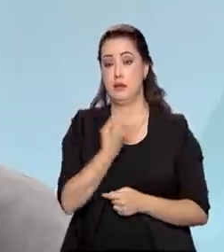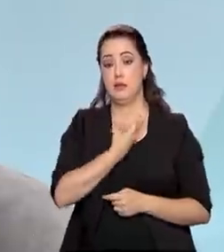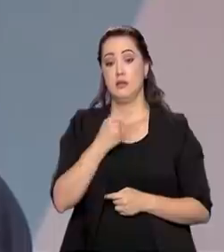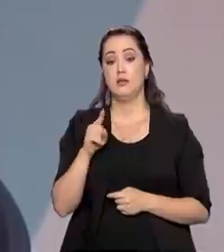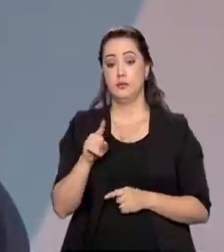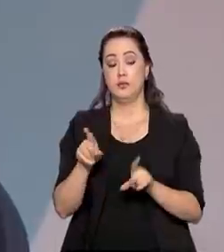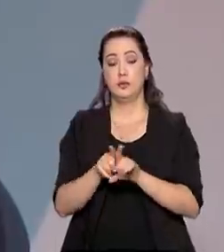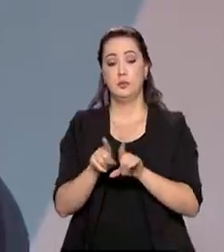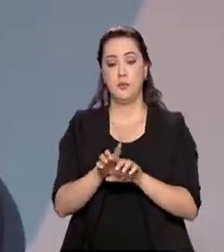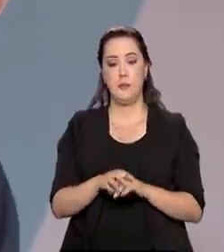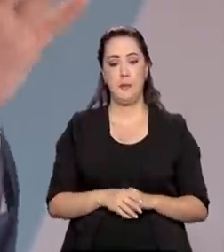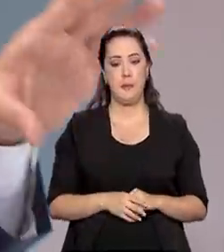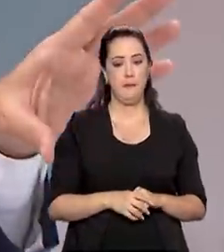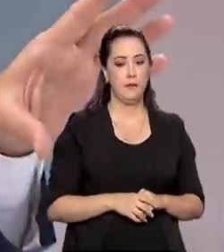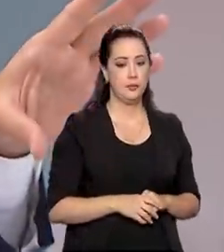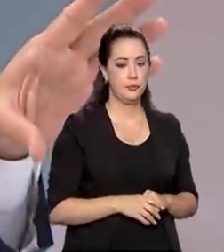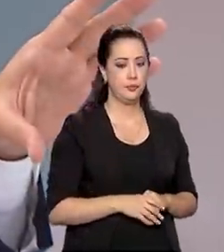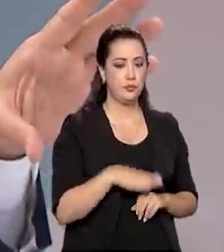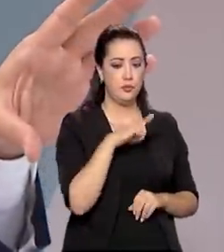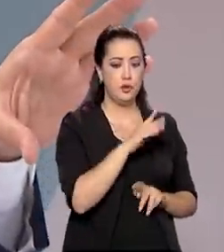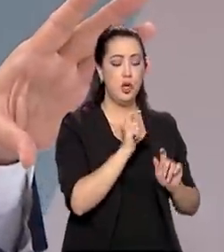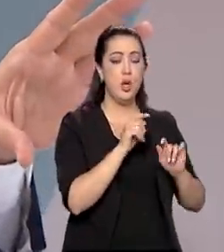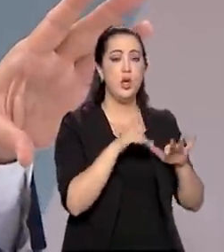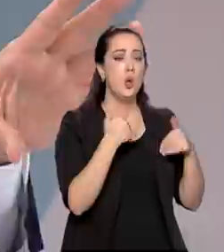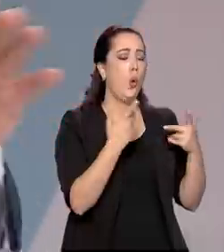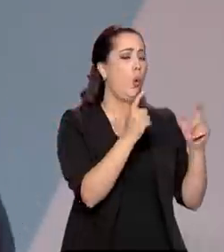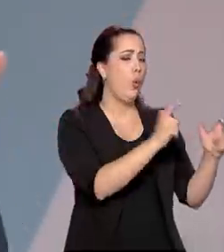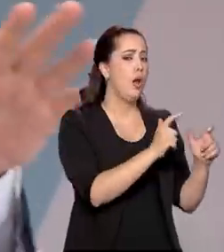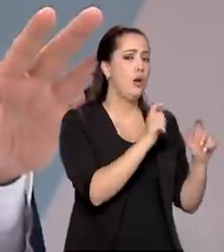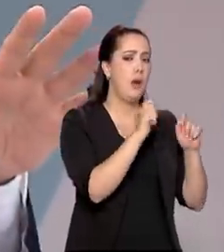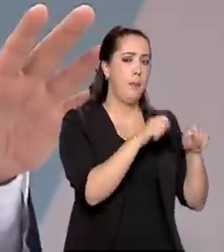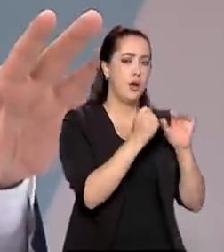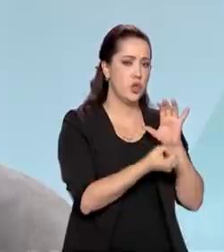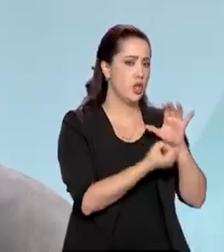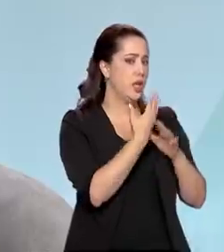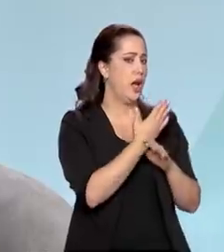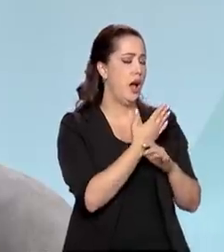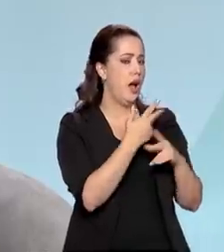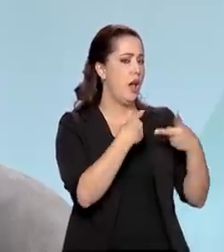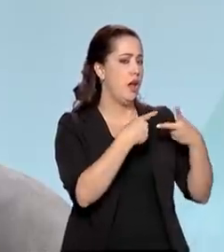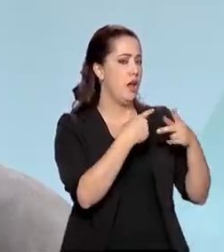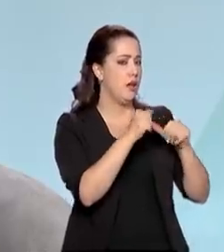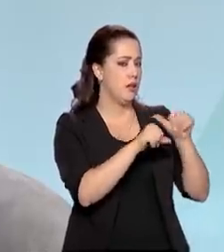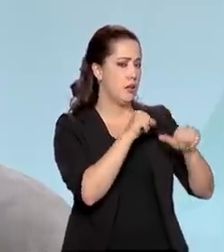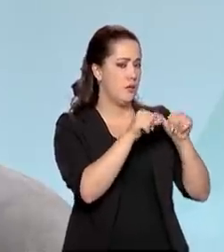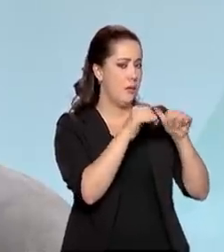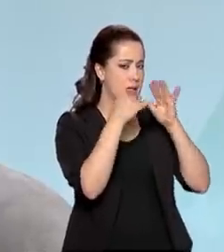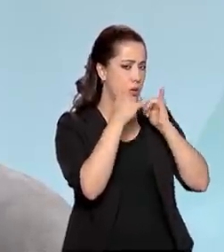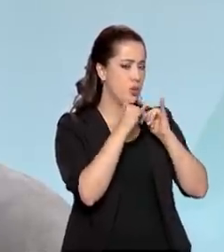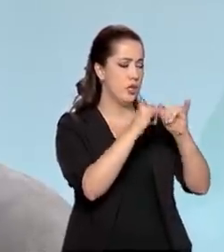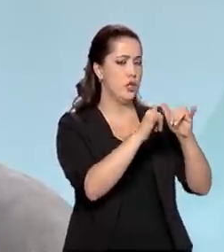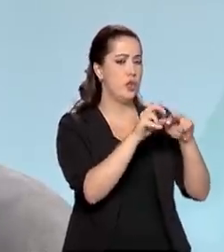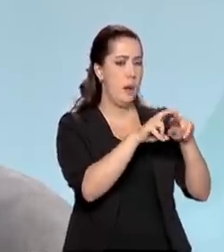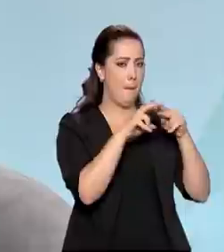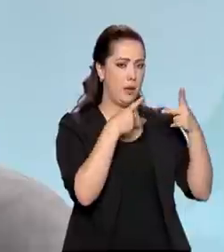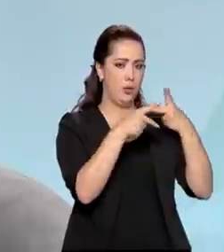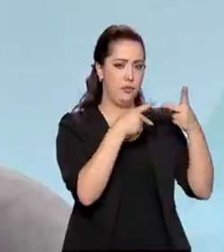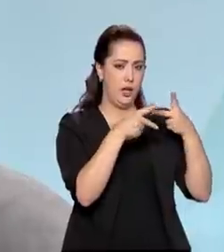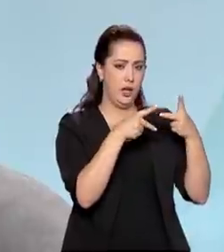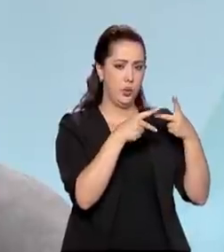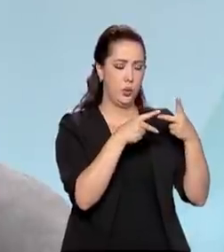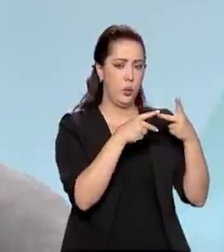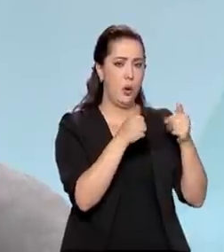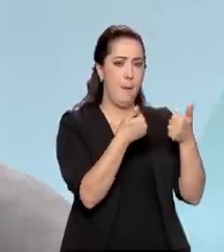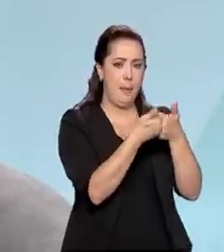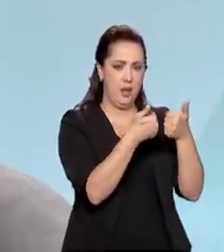a ser aproveitada. Mas em qual parte da costa ela poderia ser implantada no país? Em toda a costa? Praticamente em toda a costa, mas também na região nordeste,